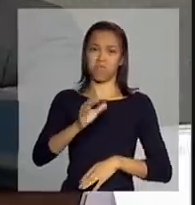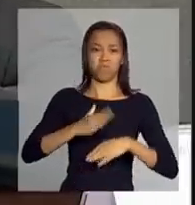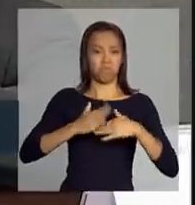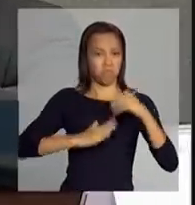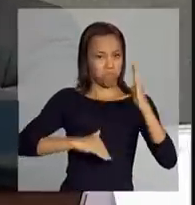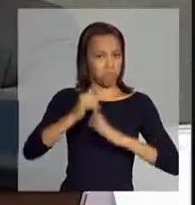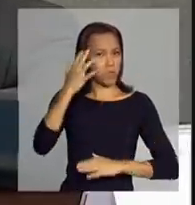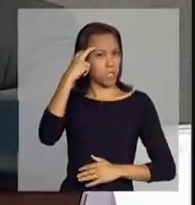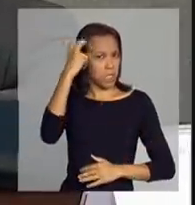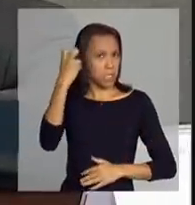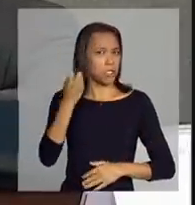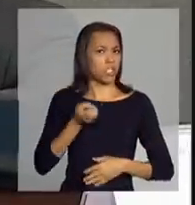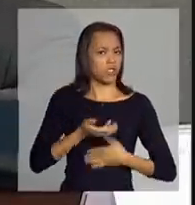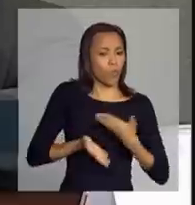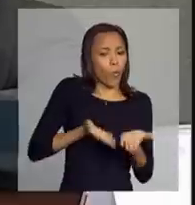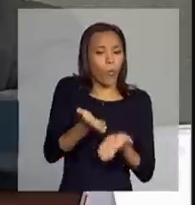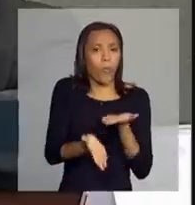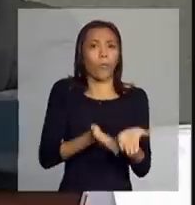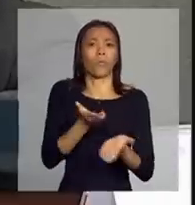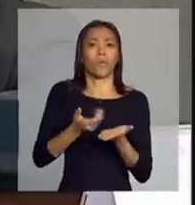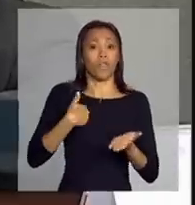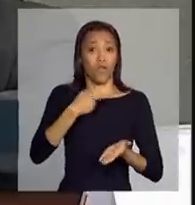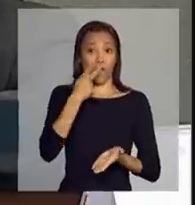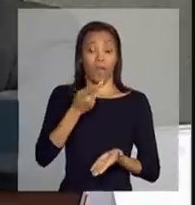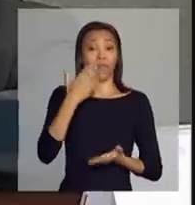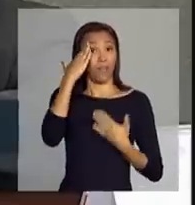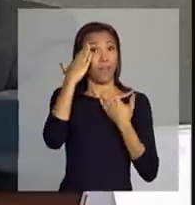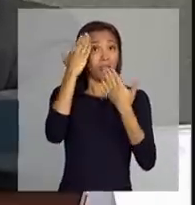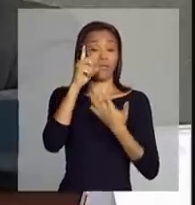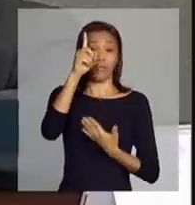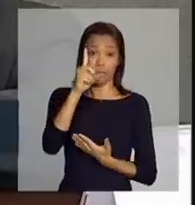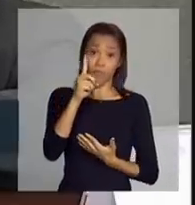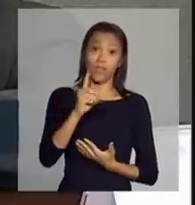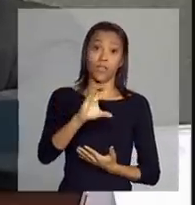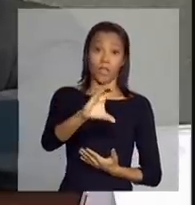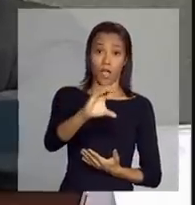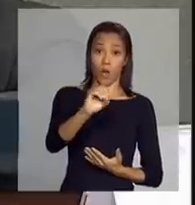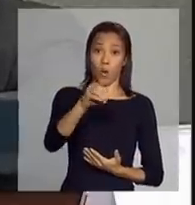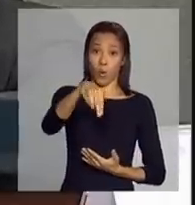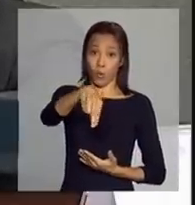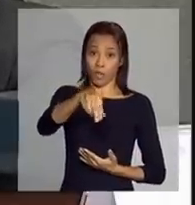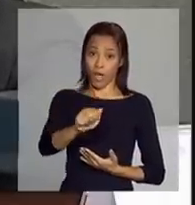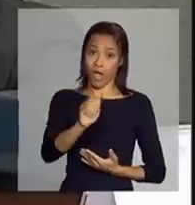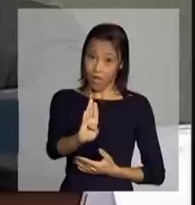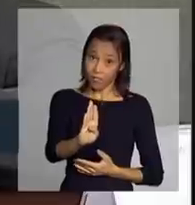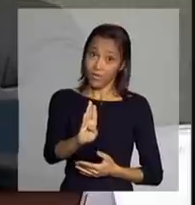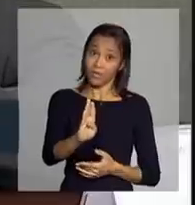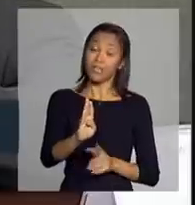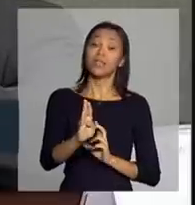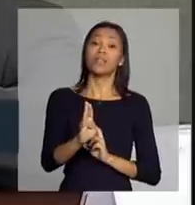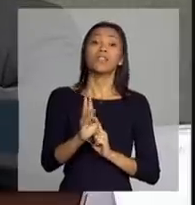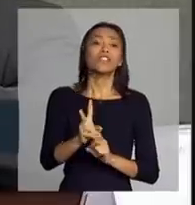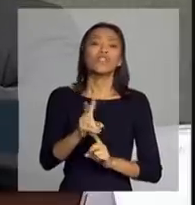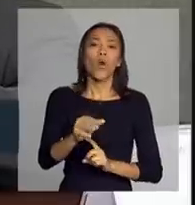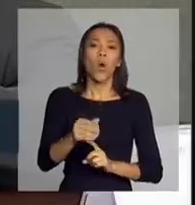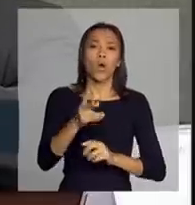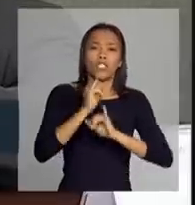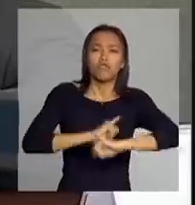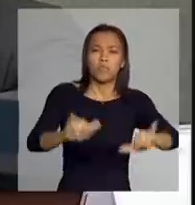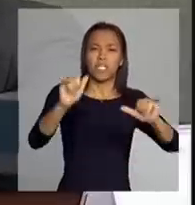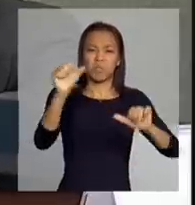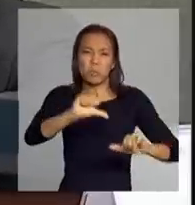fica feliz de ver que, graças a Deus, a Conab realmente saiu do nosso noticiário negativo